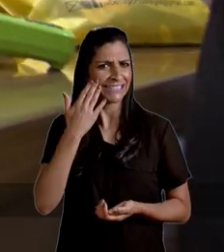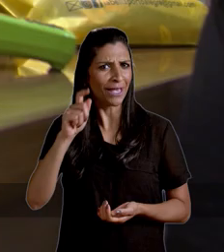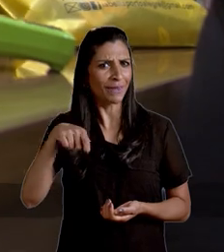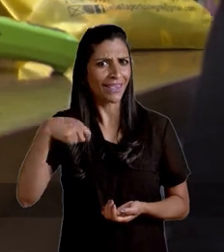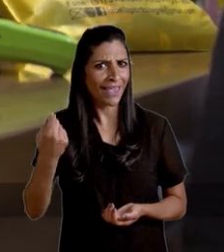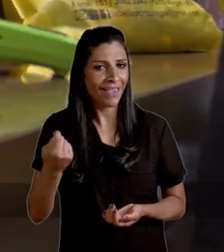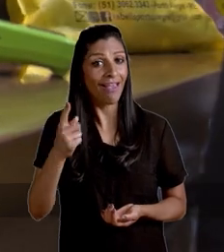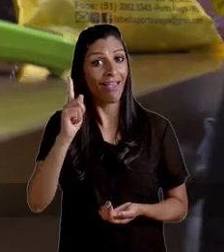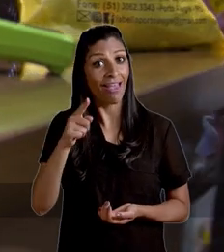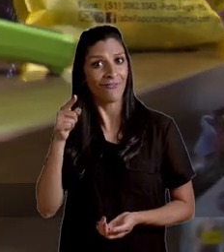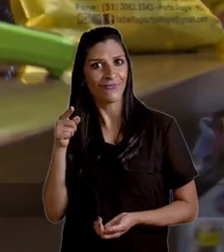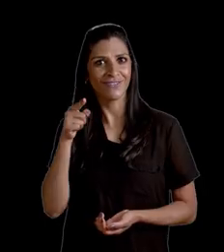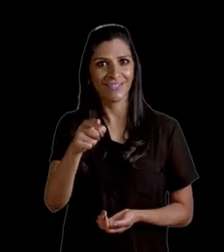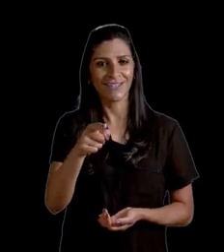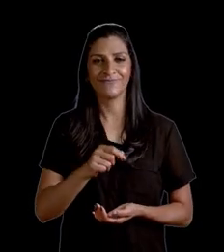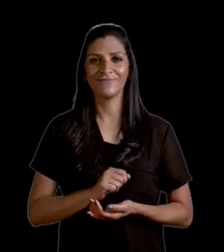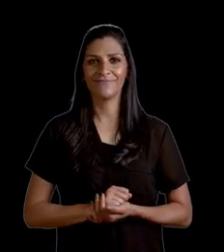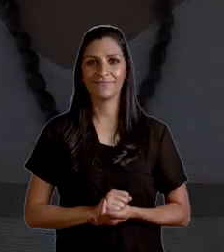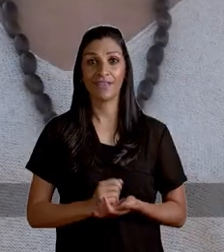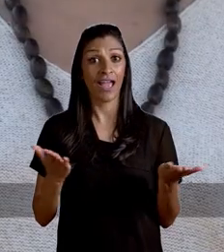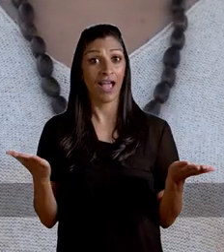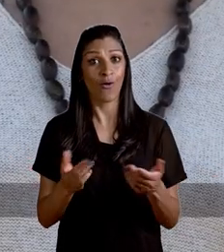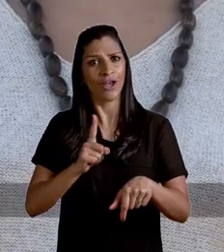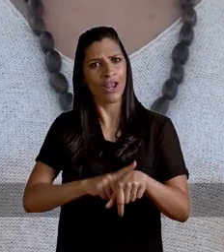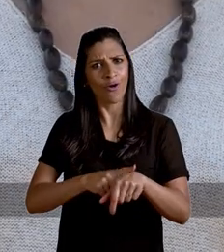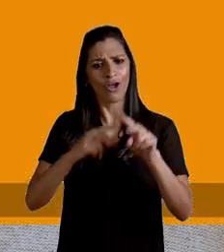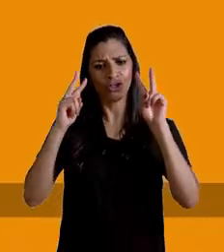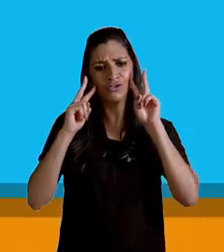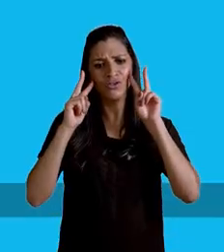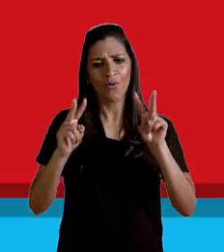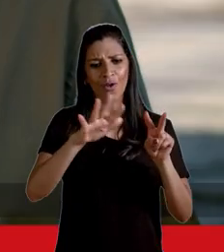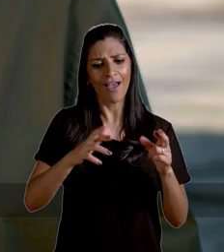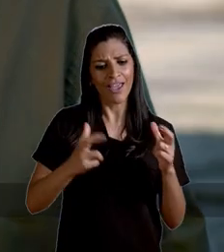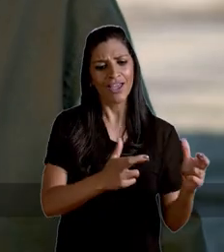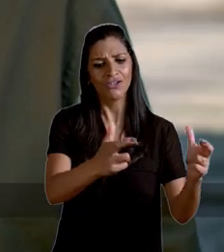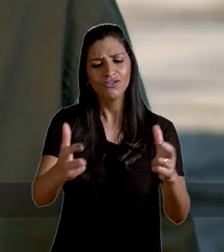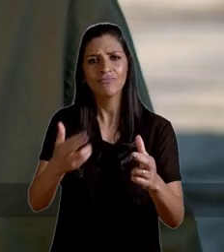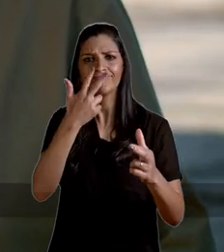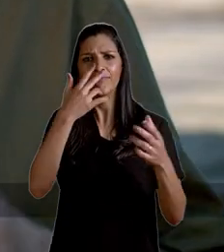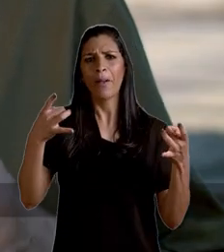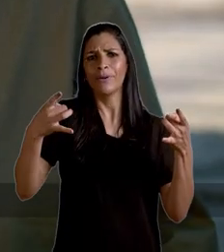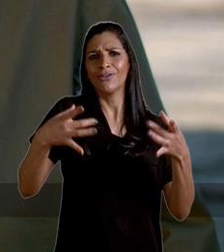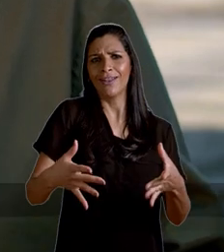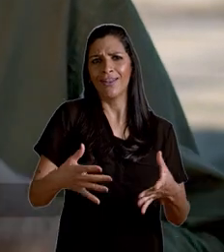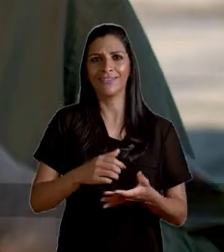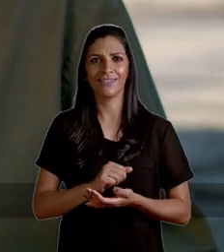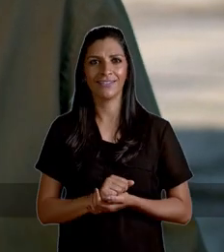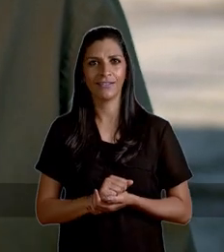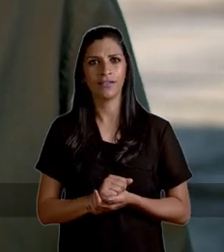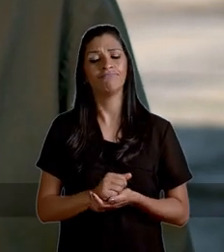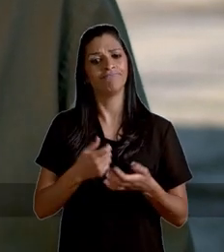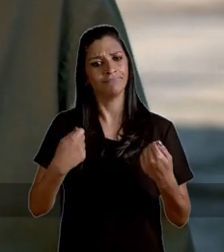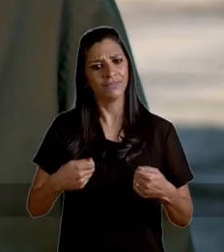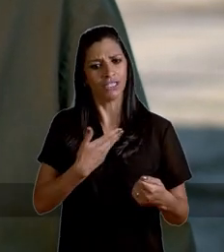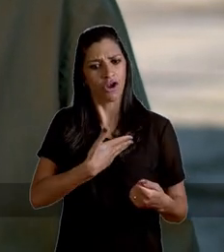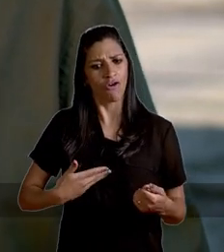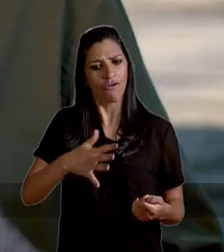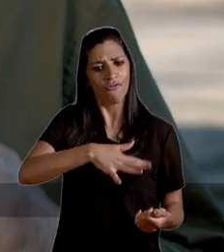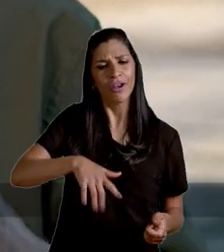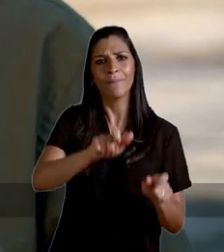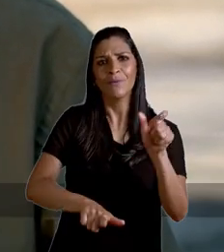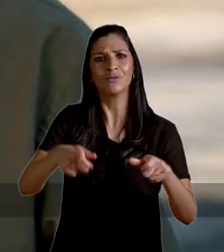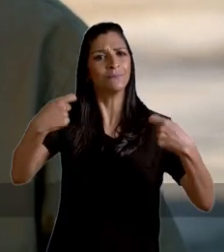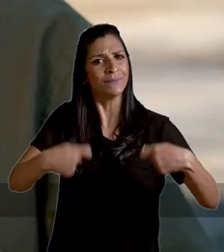empresas. Já sabe quem é? Isso mesmo, é você! Agora é hora de olhar para as regiões esquecidas da cidade.